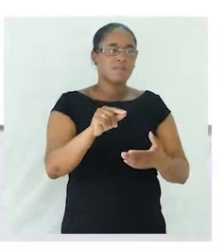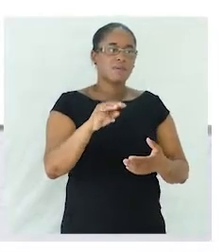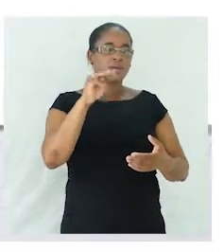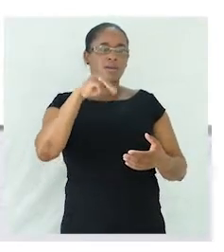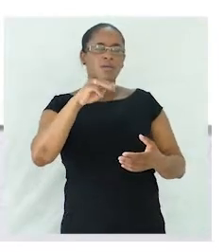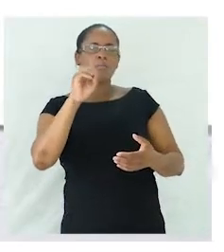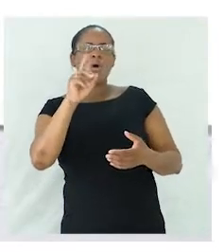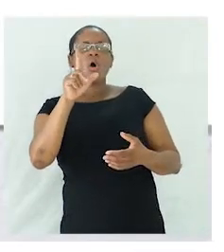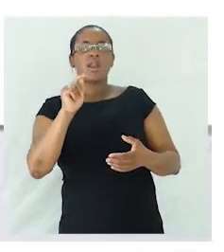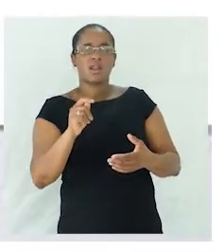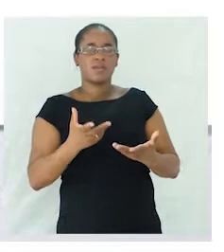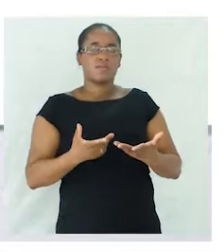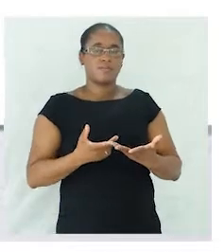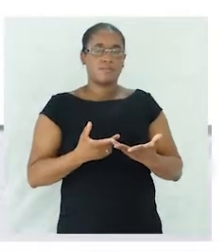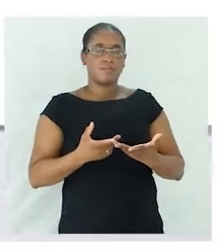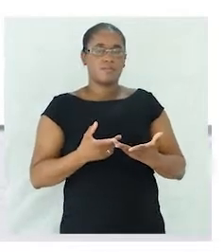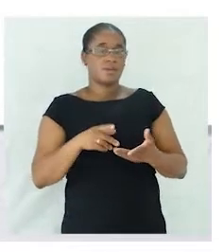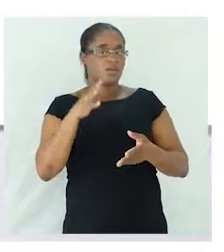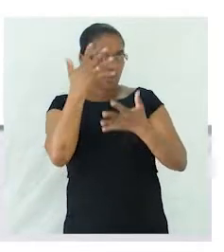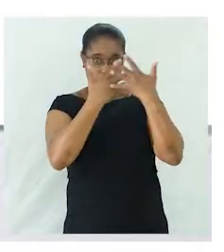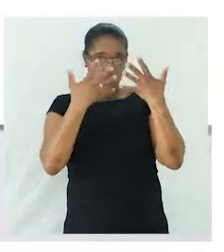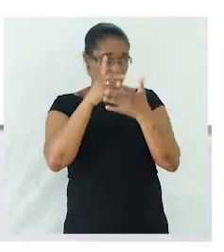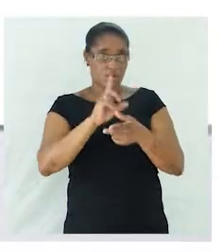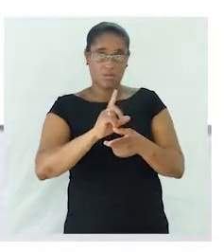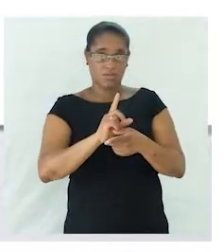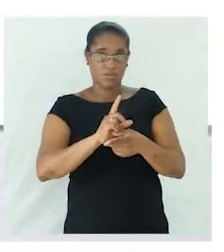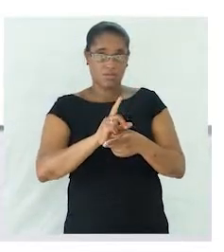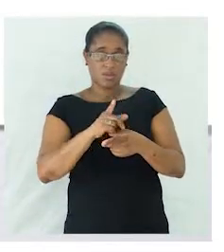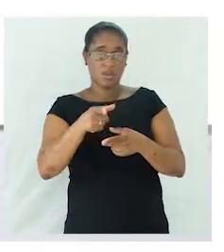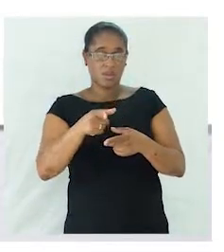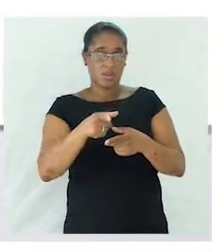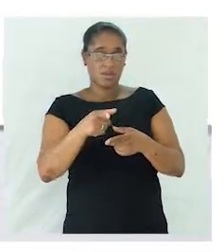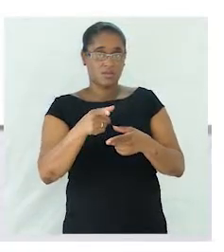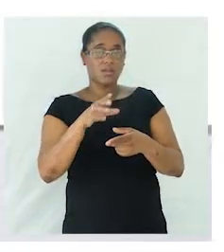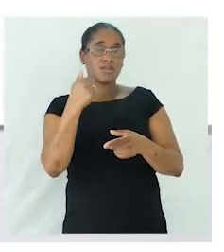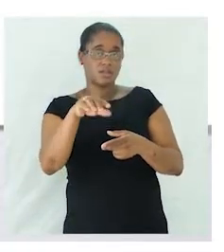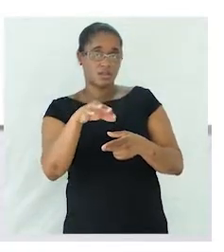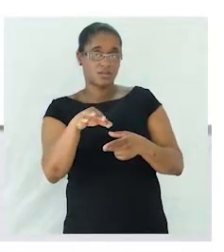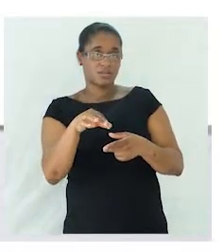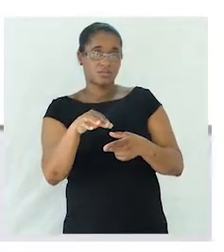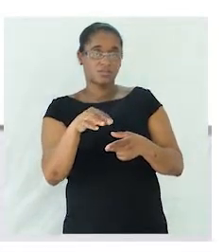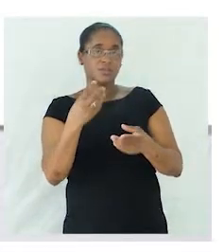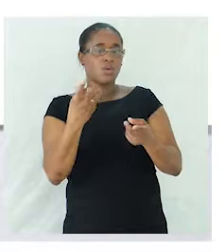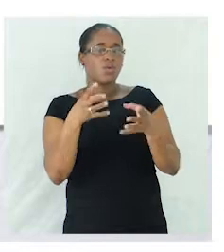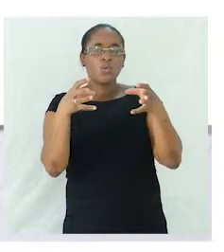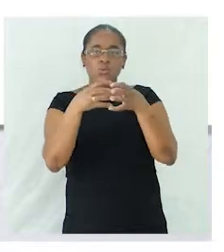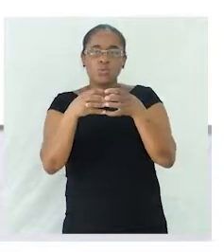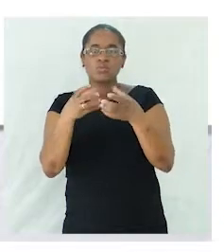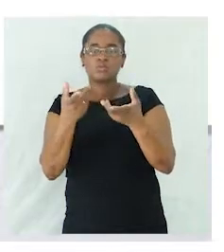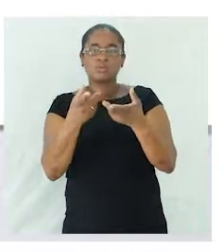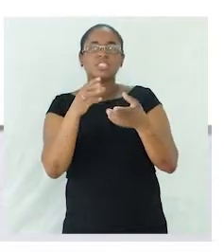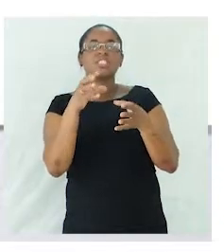molho, que é um líquido. Molho está a se referir aqui a um grupinho de chaves.